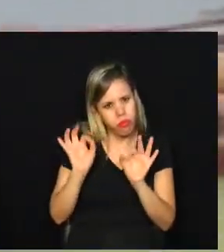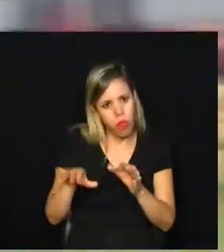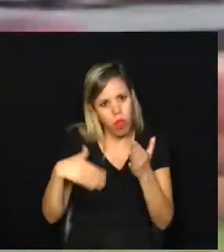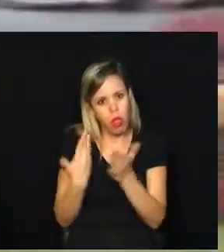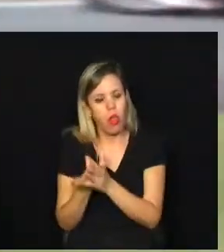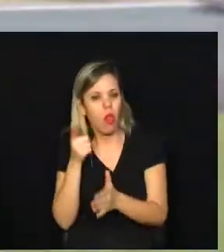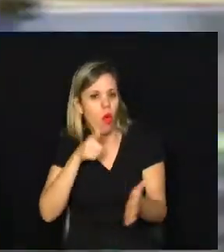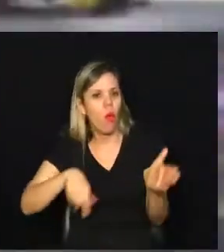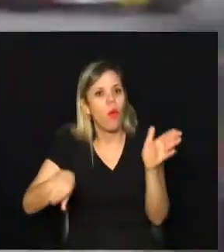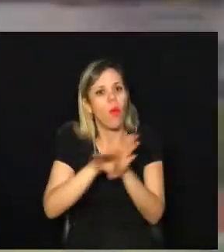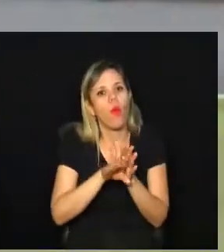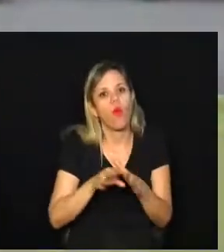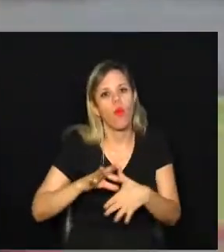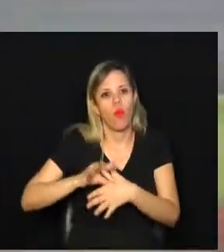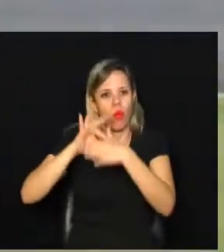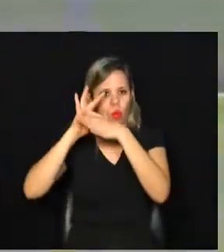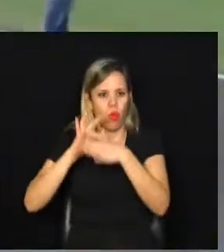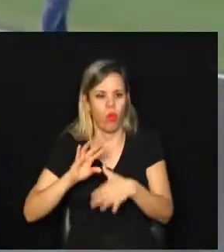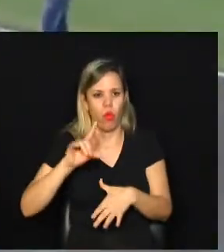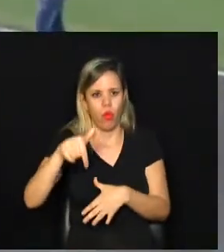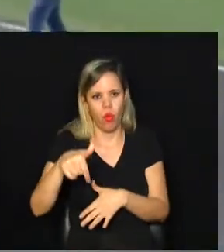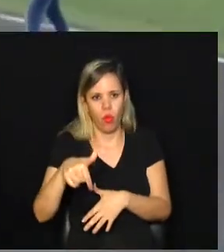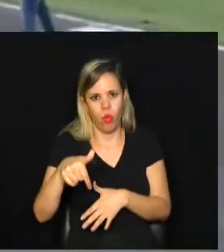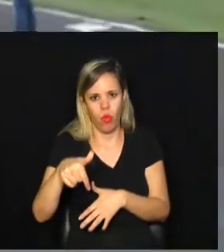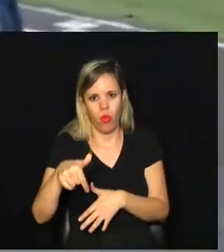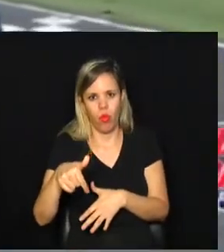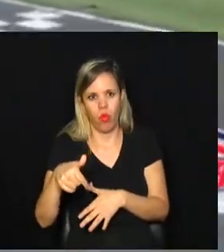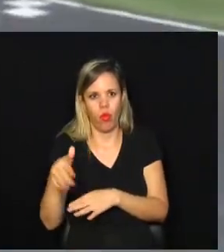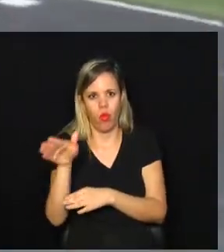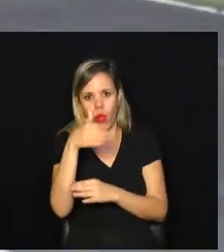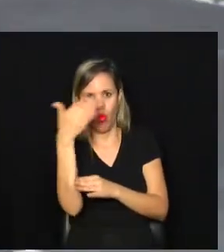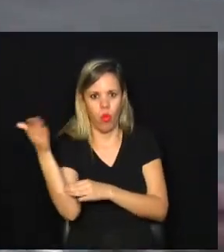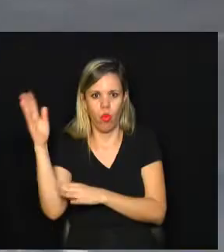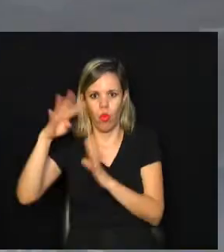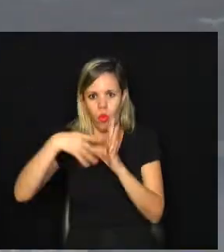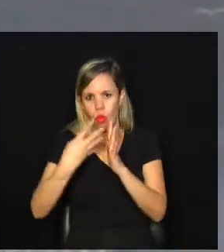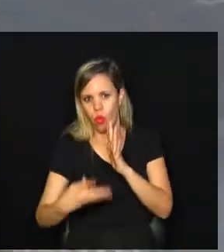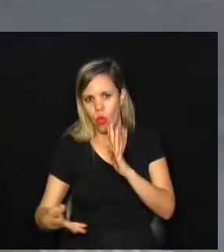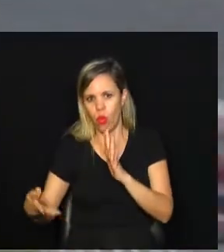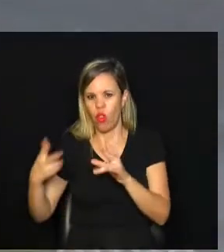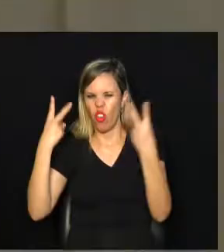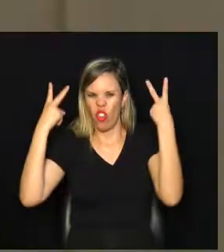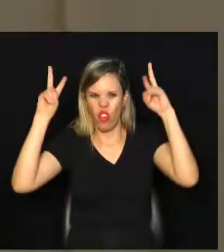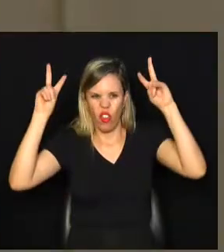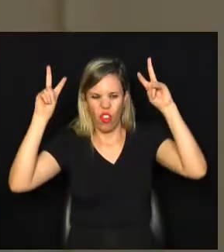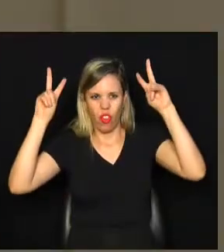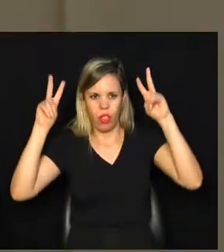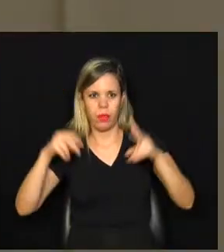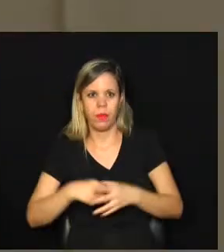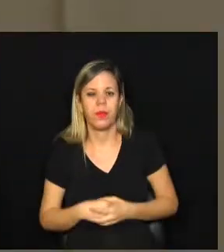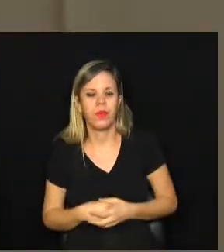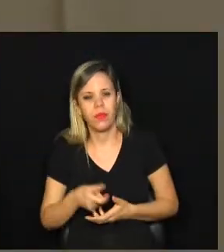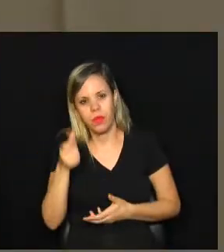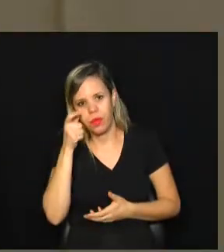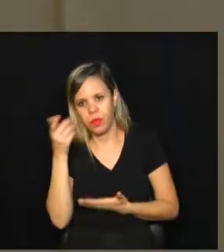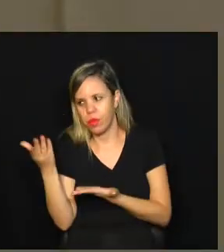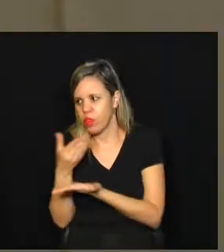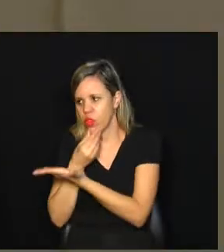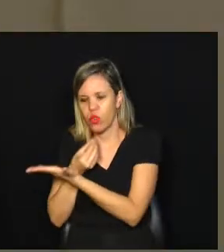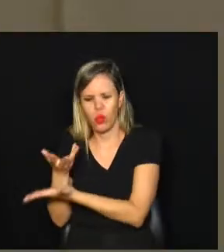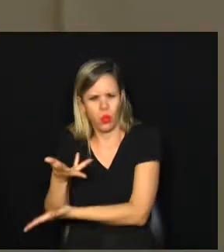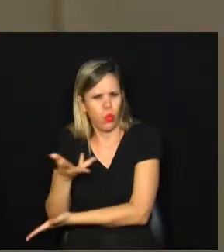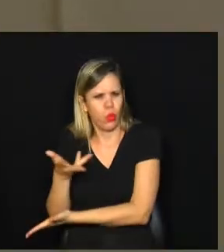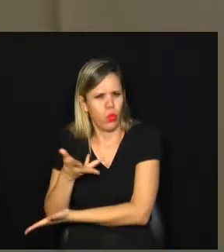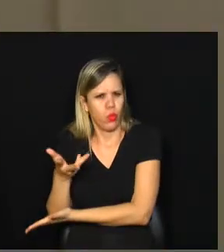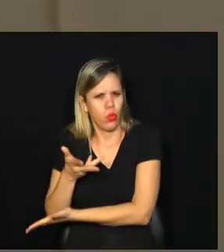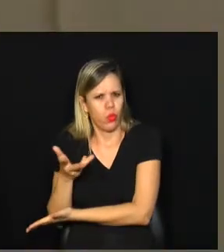alcançar a liderança e depois a bandeira quadriculada. Que vitória! Quem vê o Cauã acelerando assim